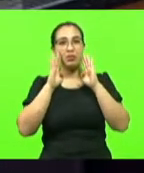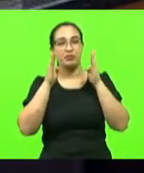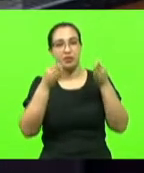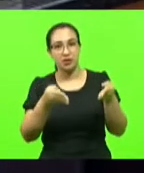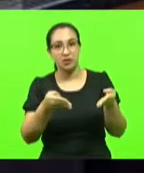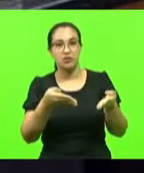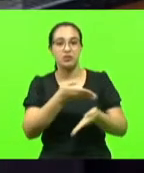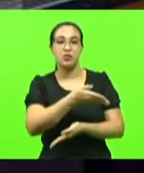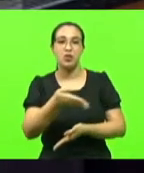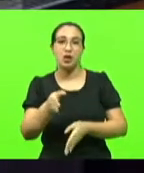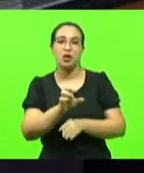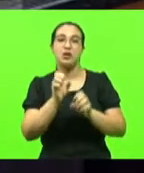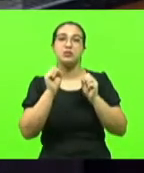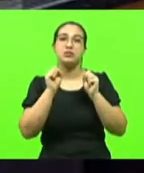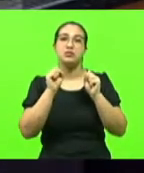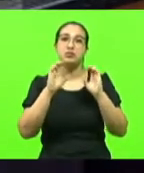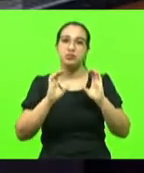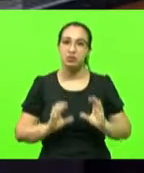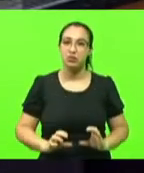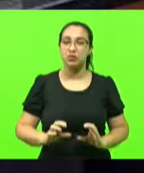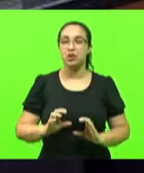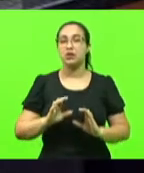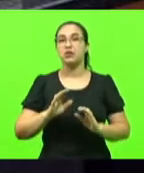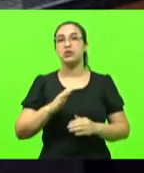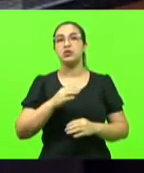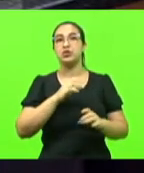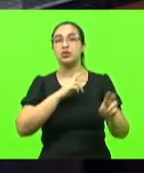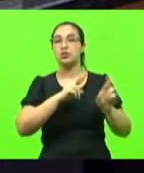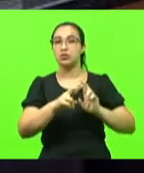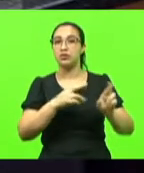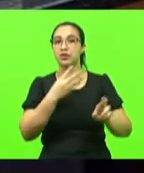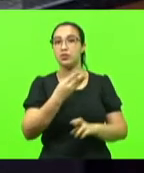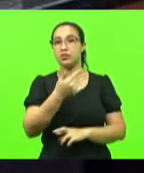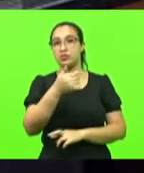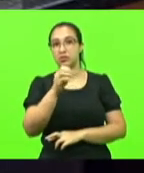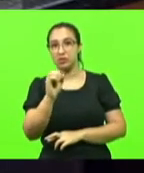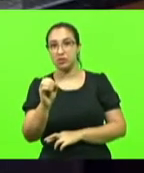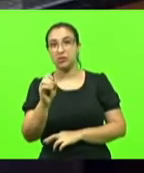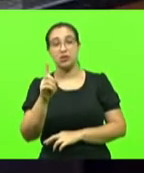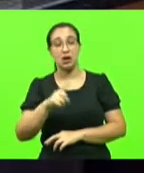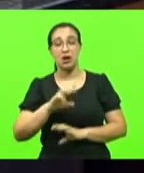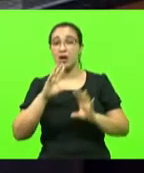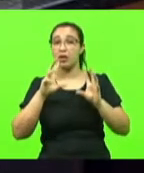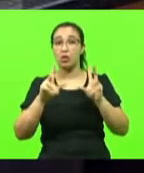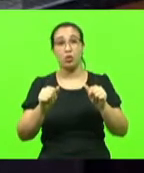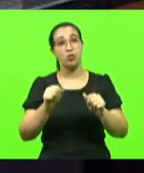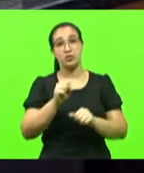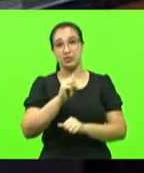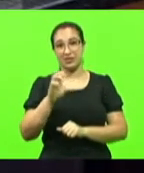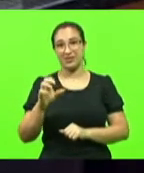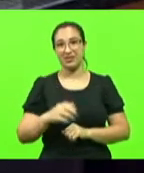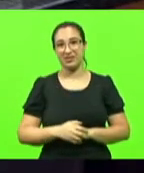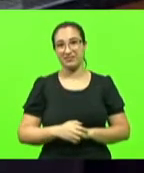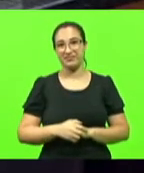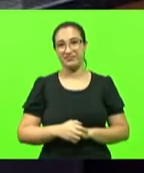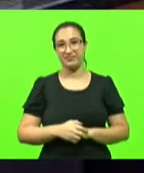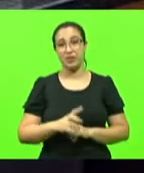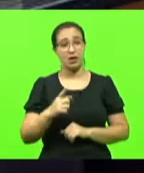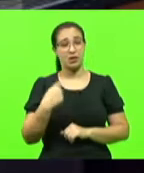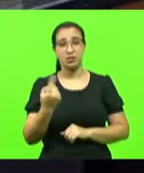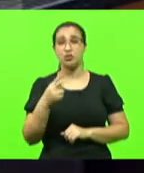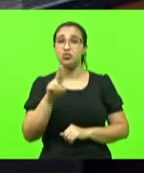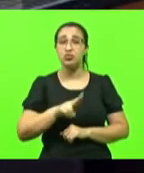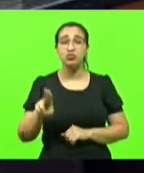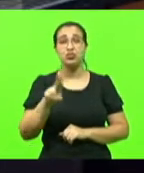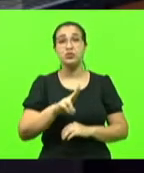bem de Santa Catarina. E a rodovia BR-470, ela é de todos os catarinenses, nós usamos. Por isso,